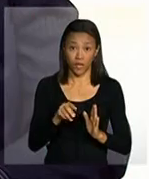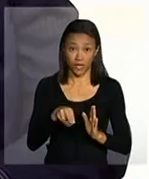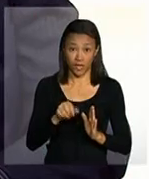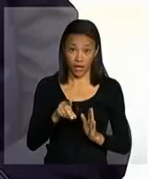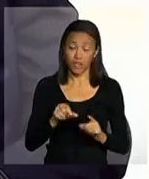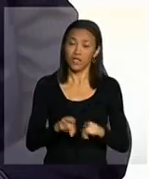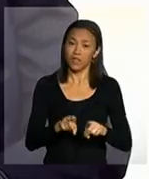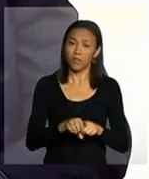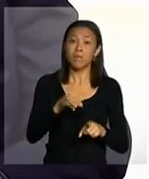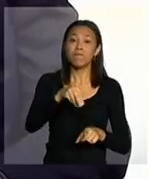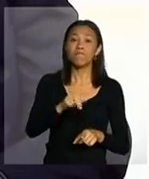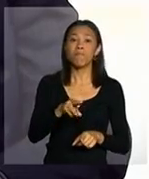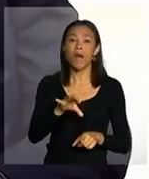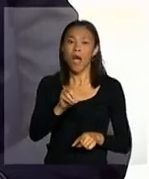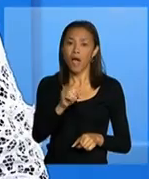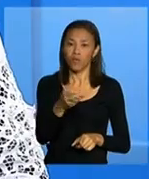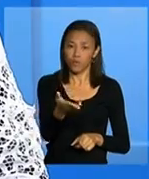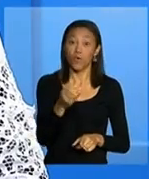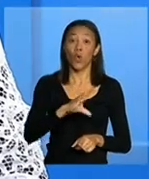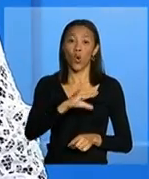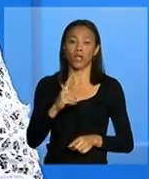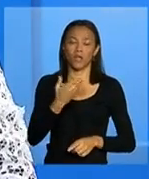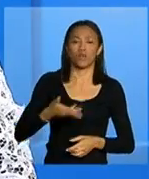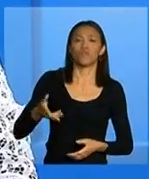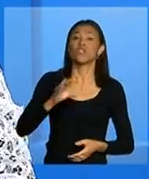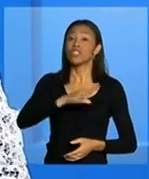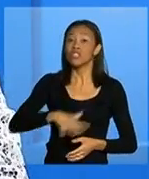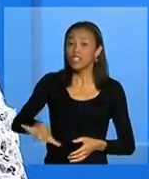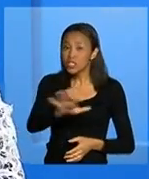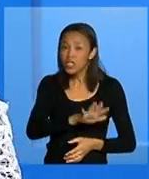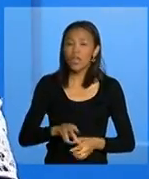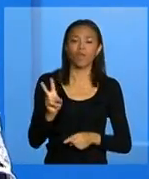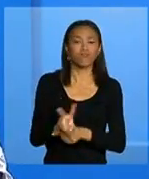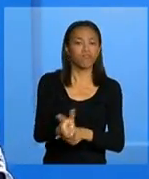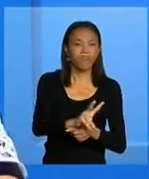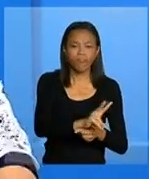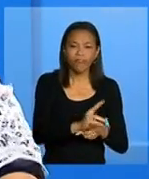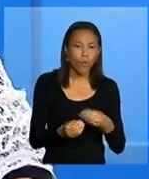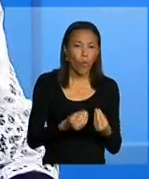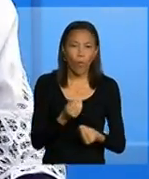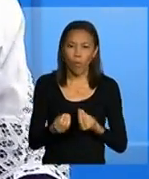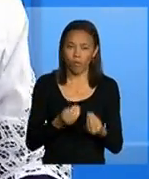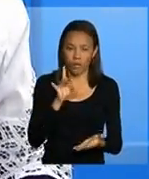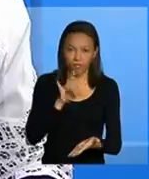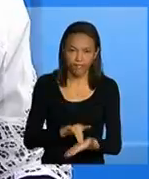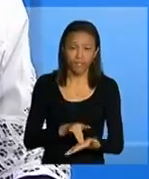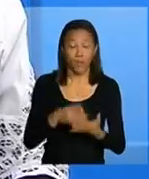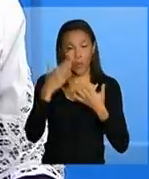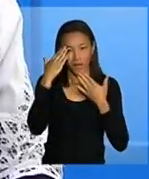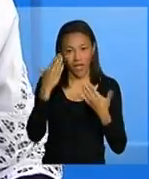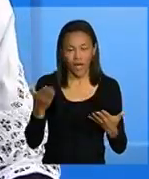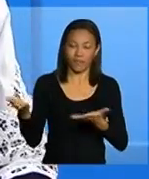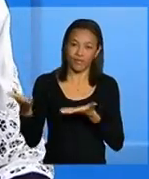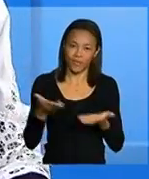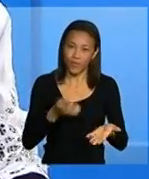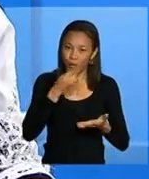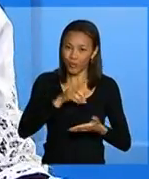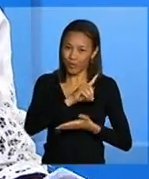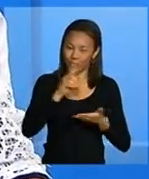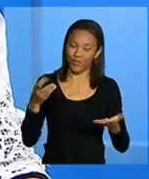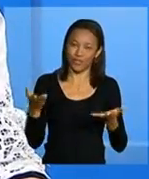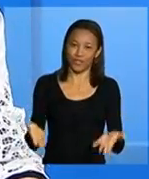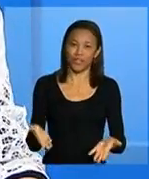Maia Antunes, coordenador geral de acompanhamento das condicionalidades. Obrigada por terem vindo. Bom dia.